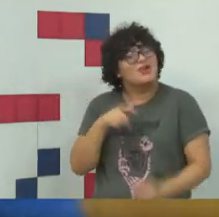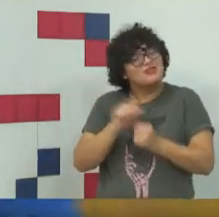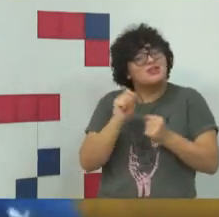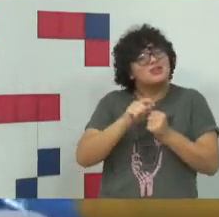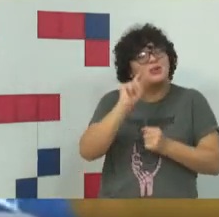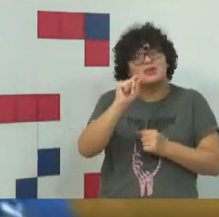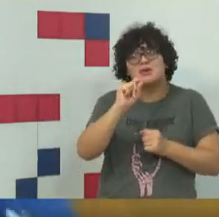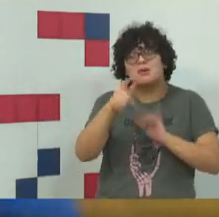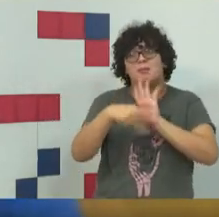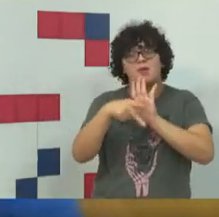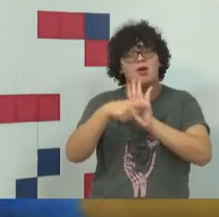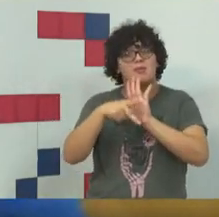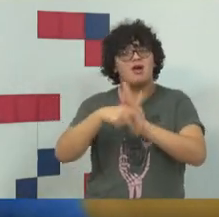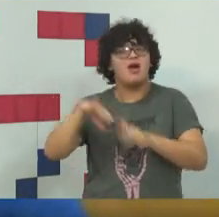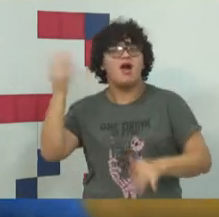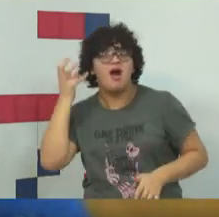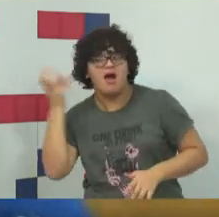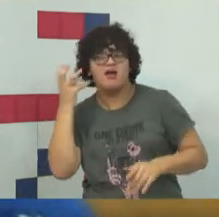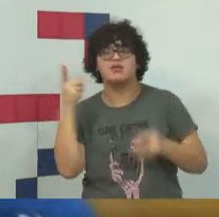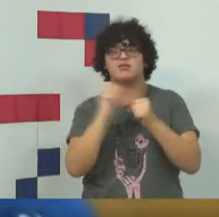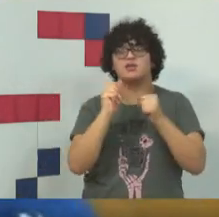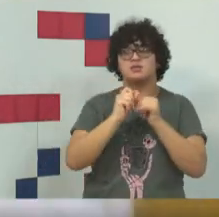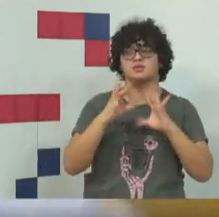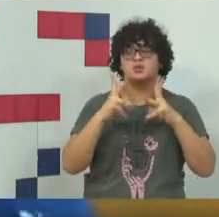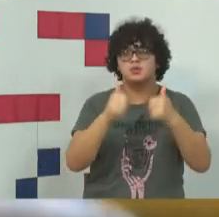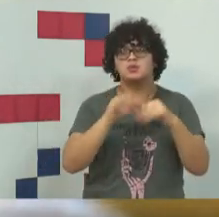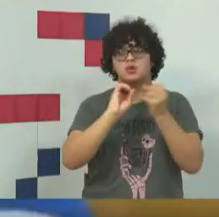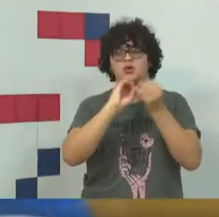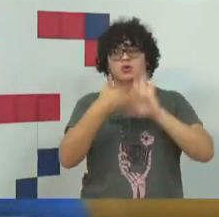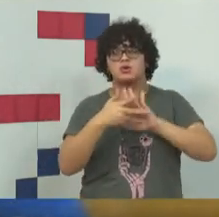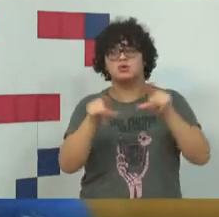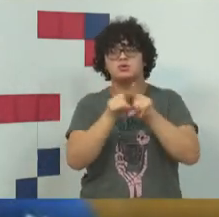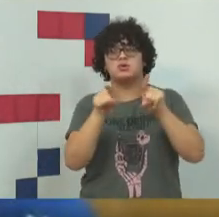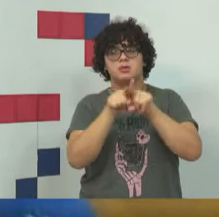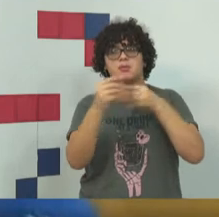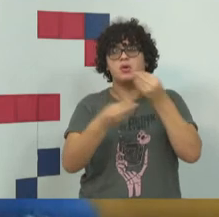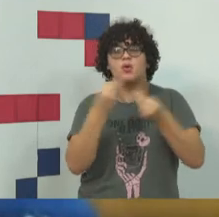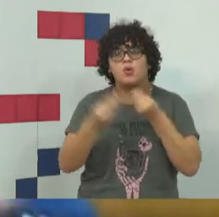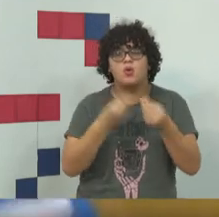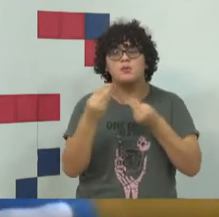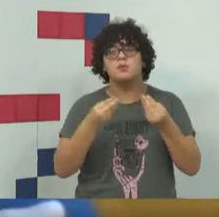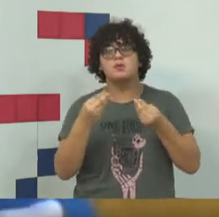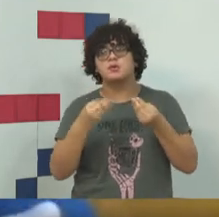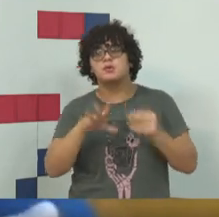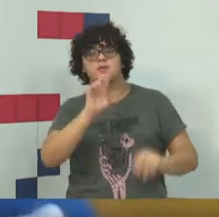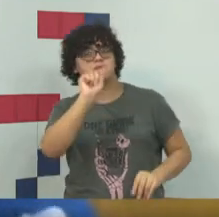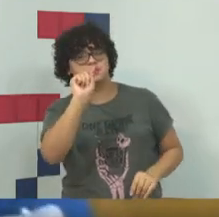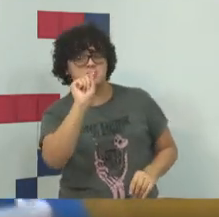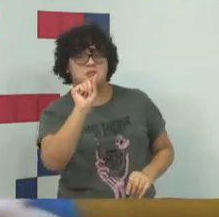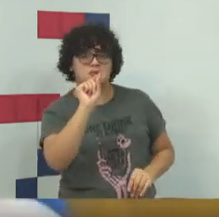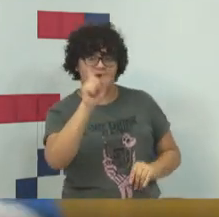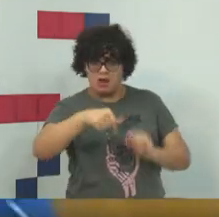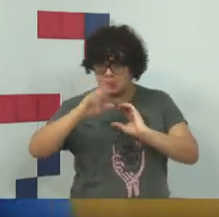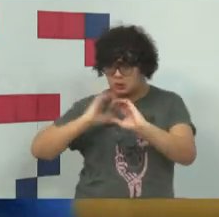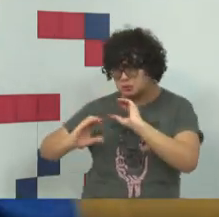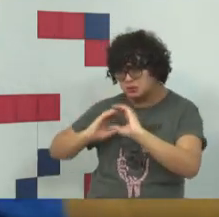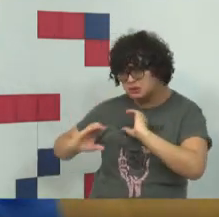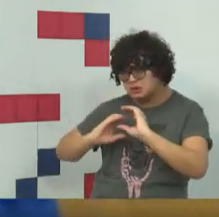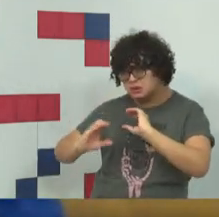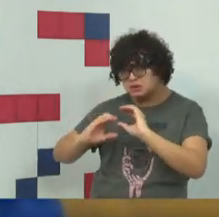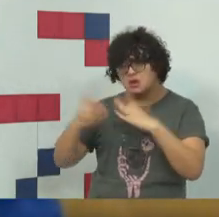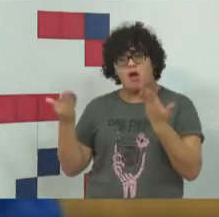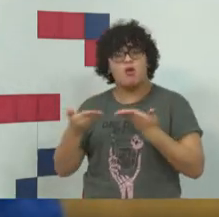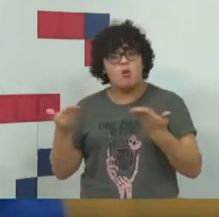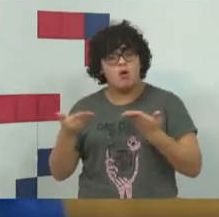fazia interação pelo Orkut, enfim, tinha as comunidades, e a comunicação através da rede